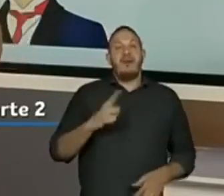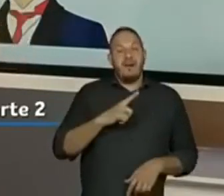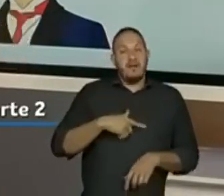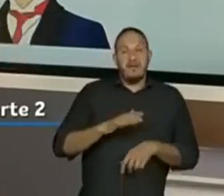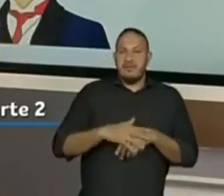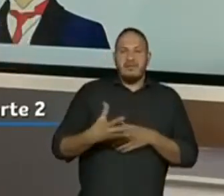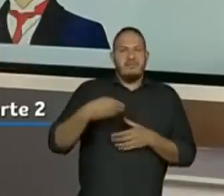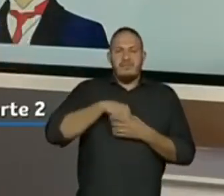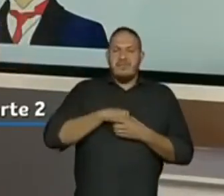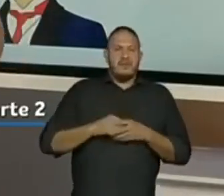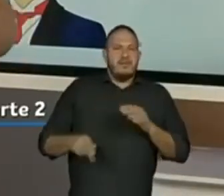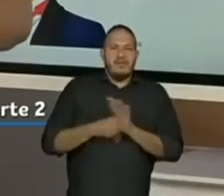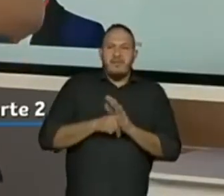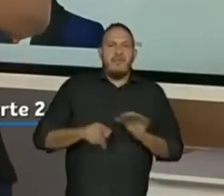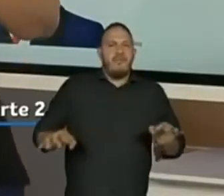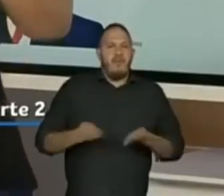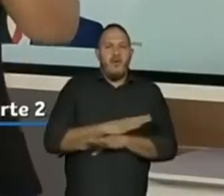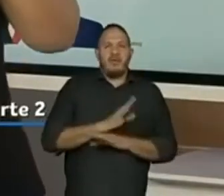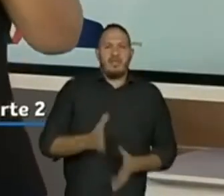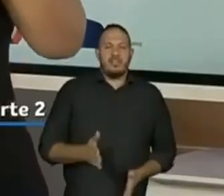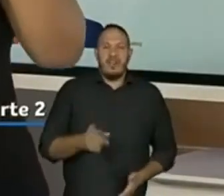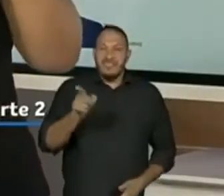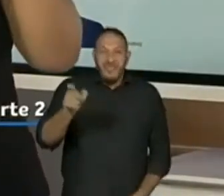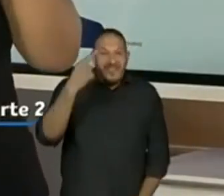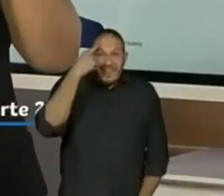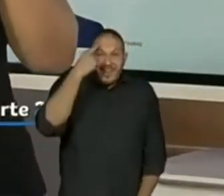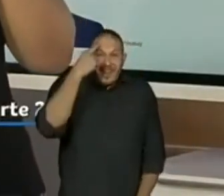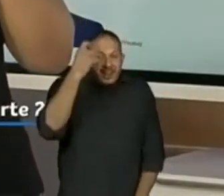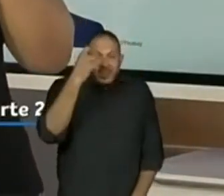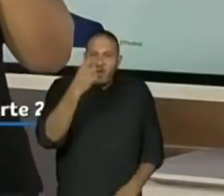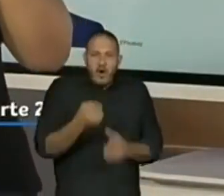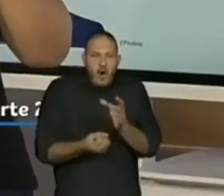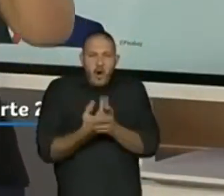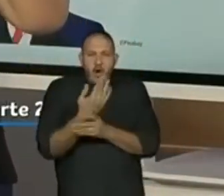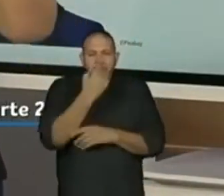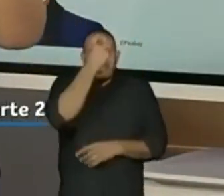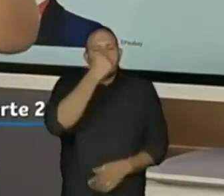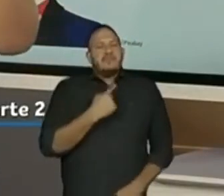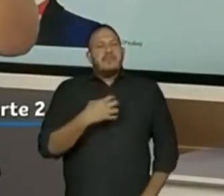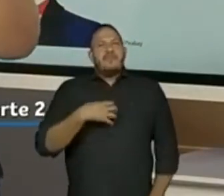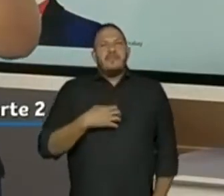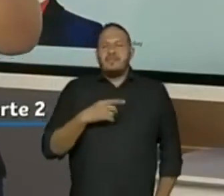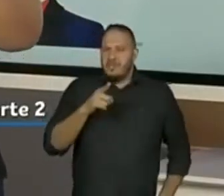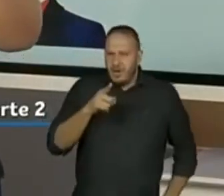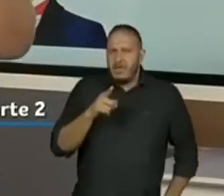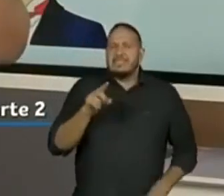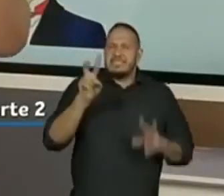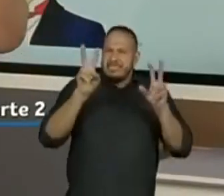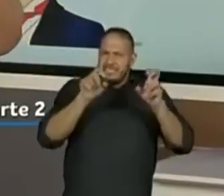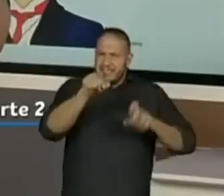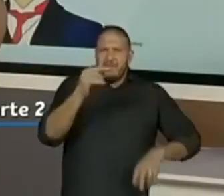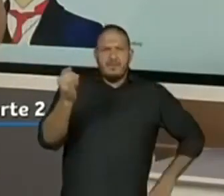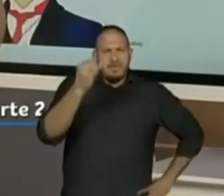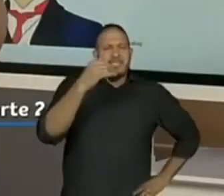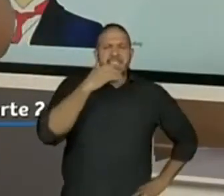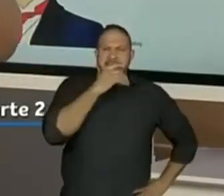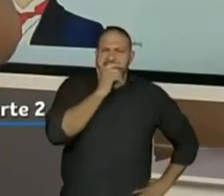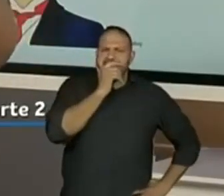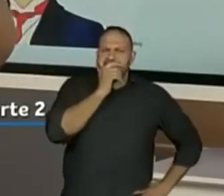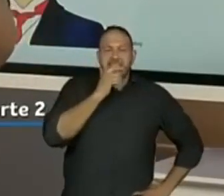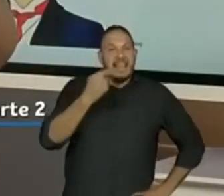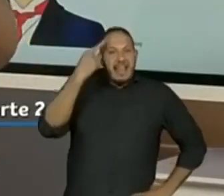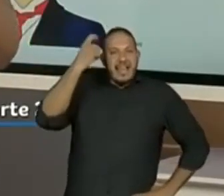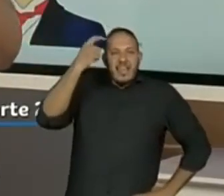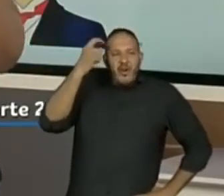biografias próprias. Então, ele criou uma espécie de personagem. Gente, esse aspas é importante. Um personagem